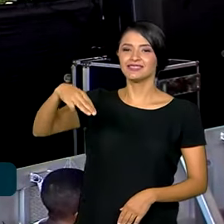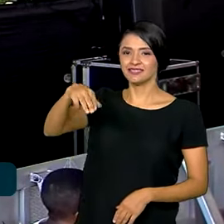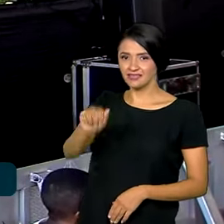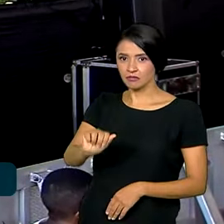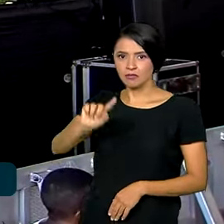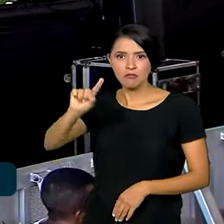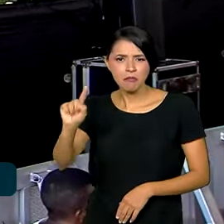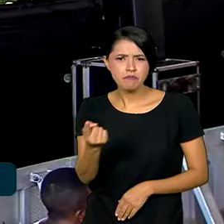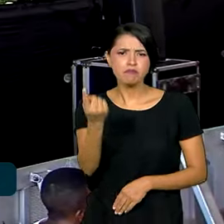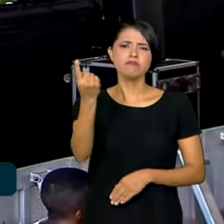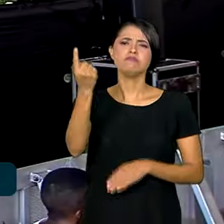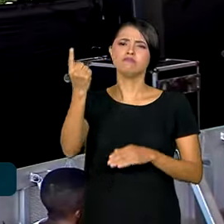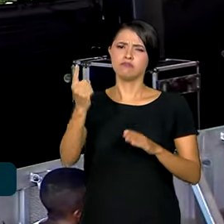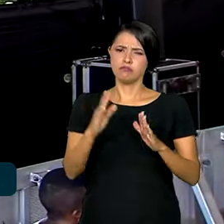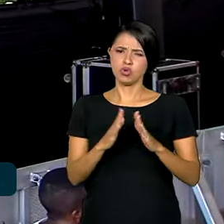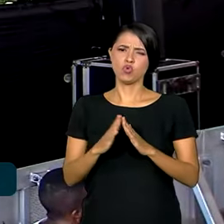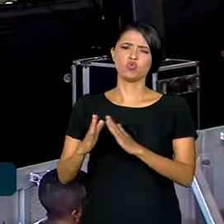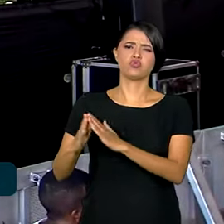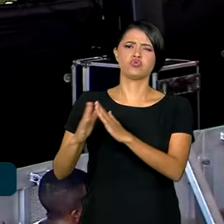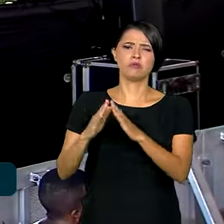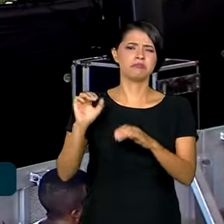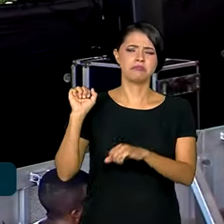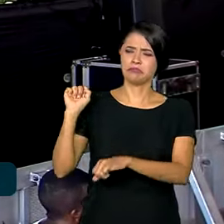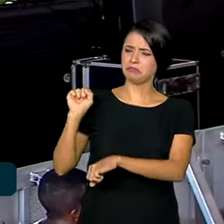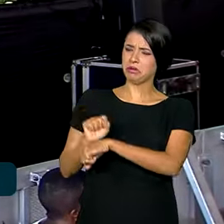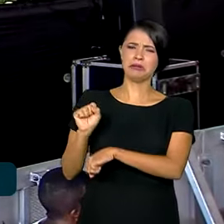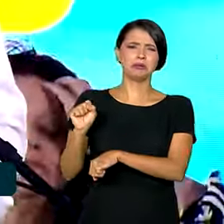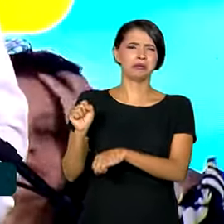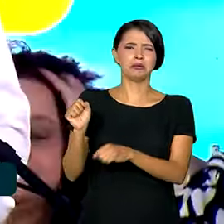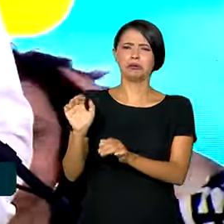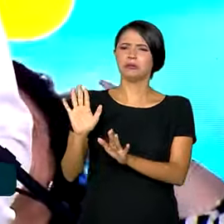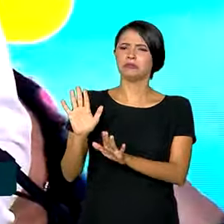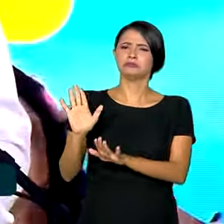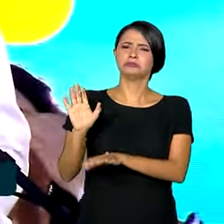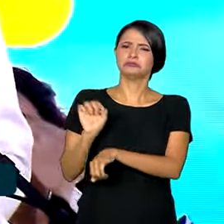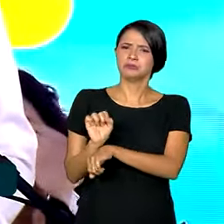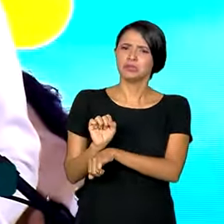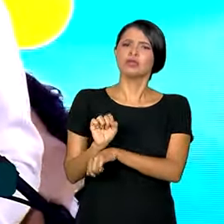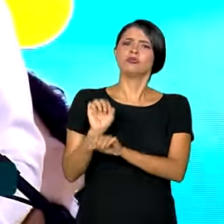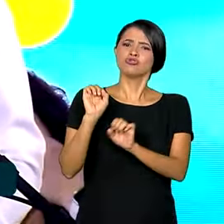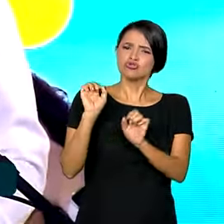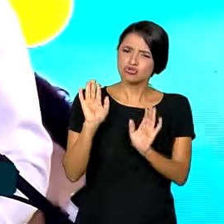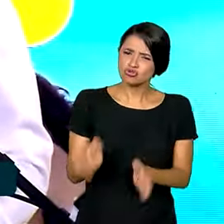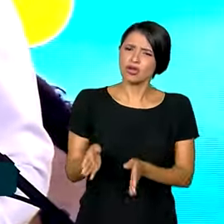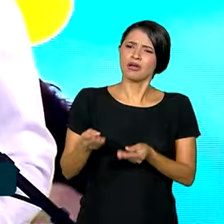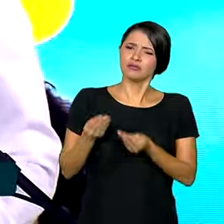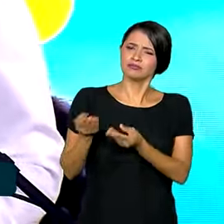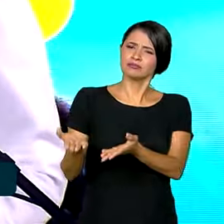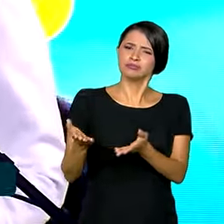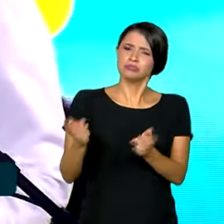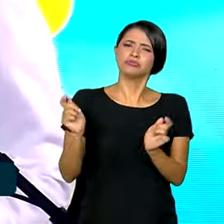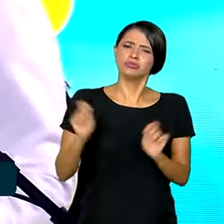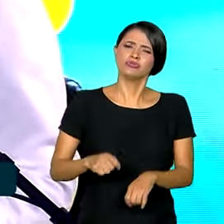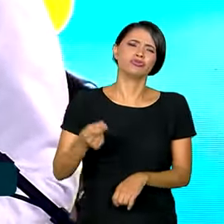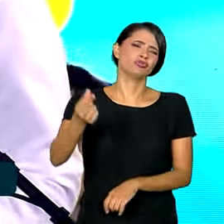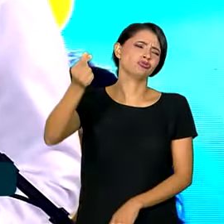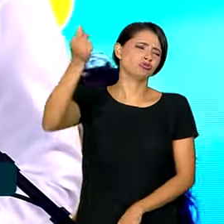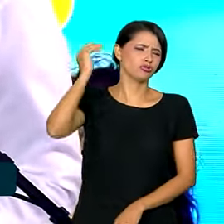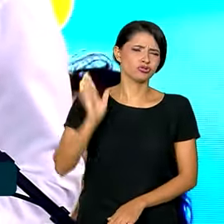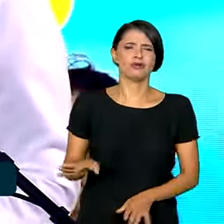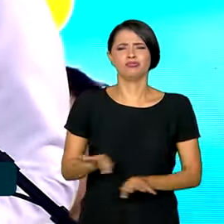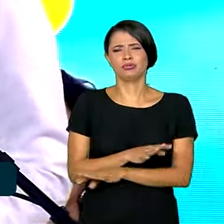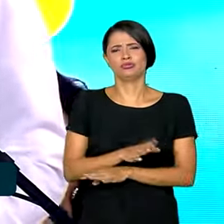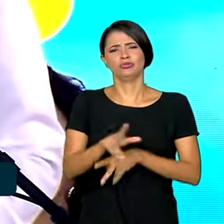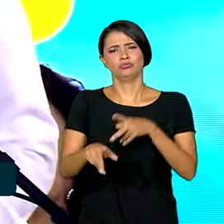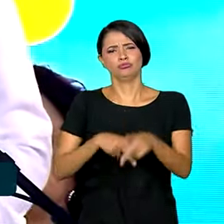unidades habitacionais, presidente, que estavam paralisadas. Que já podiam ter sido entregues, presidente, há muito tempo pro